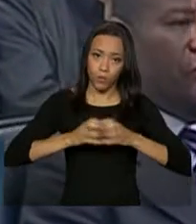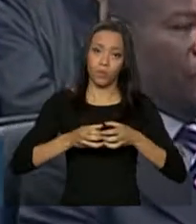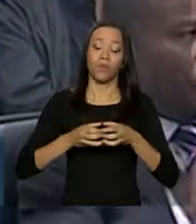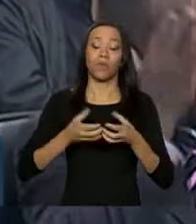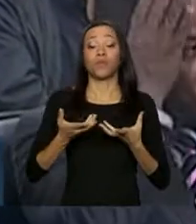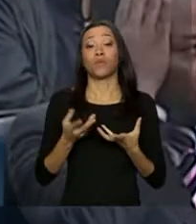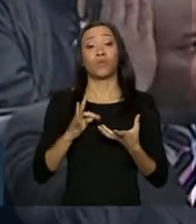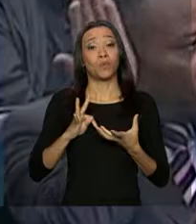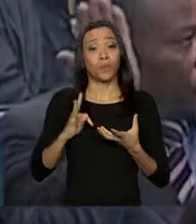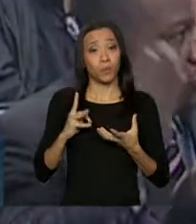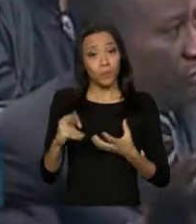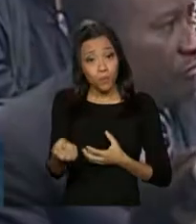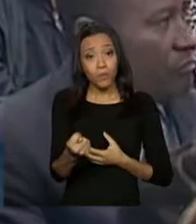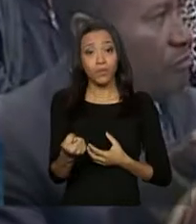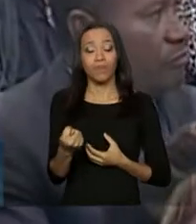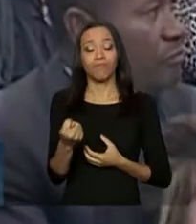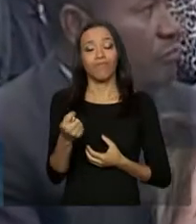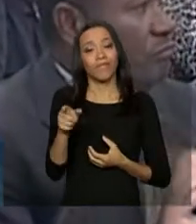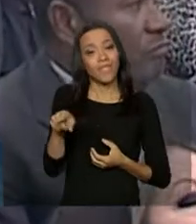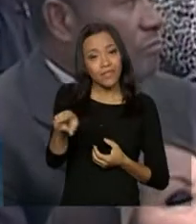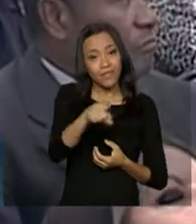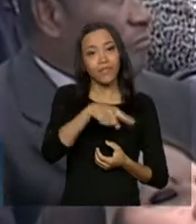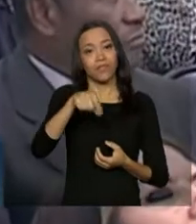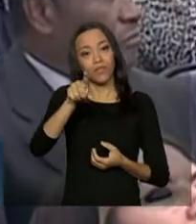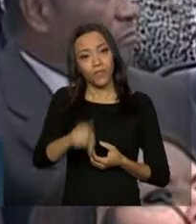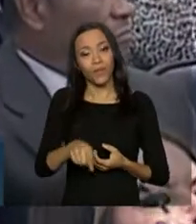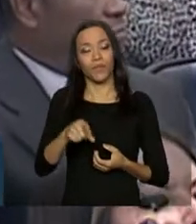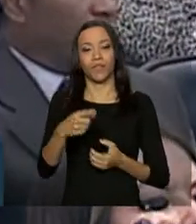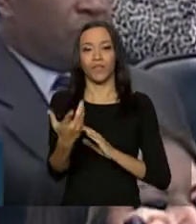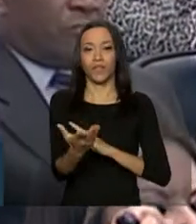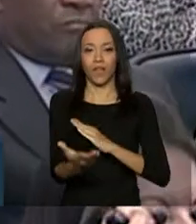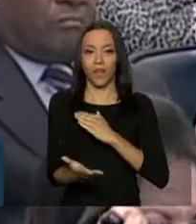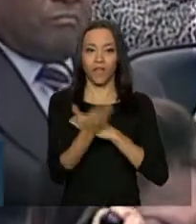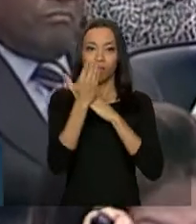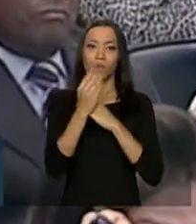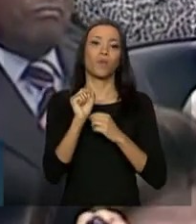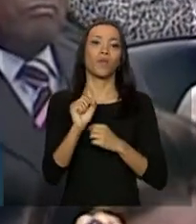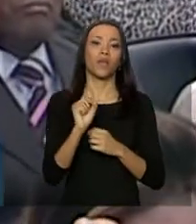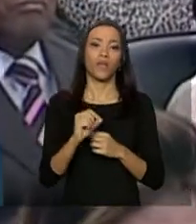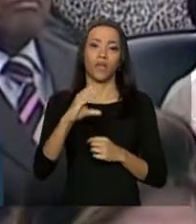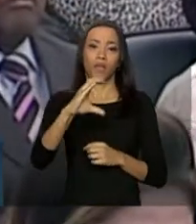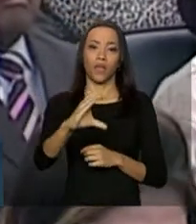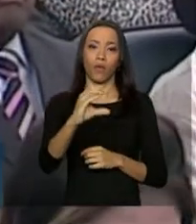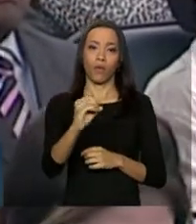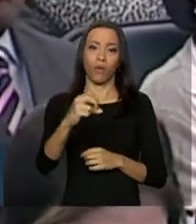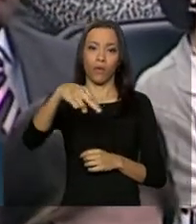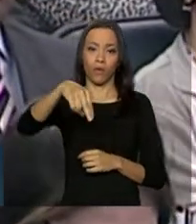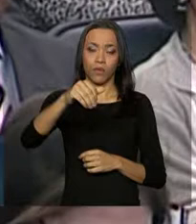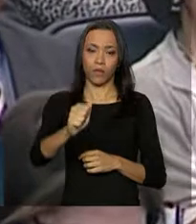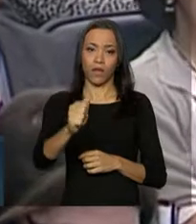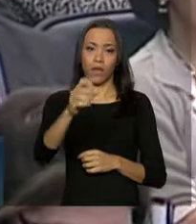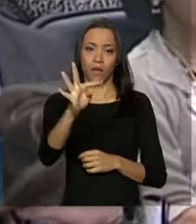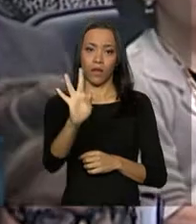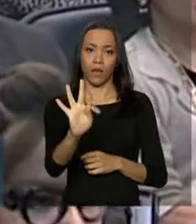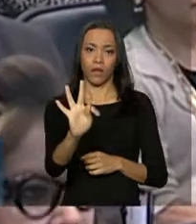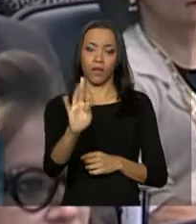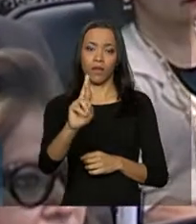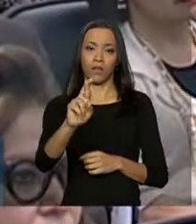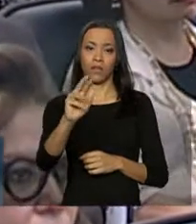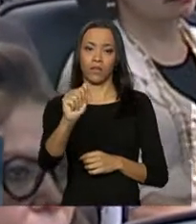foi um trabalho que, inclusive, gerou a criação da própria Conatrai. Toda essa articulação